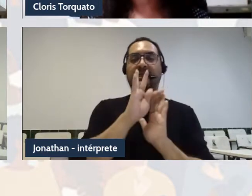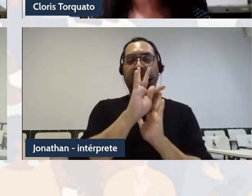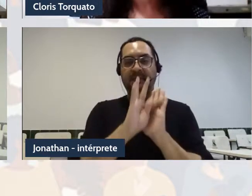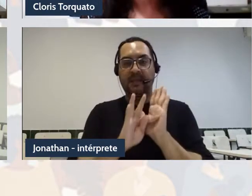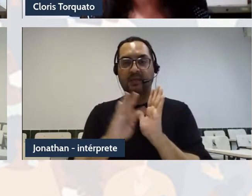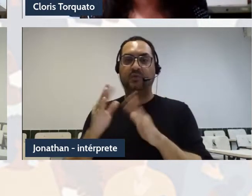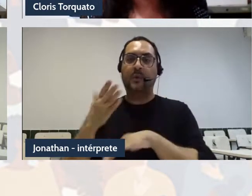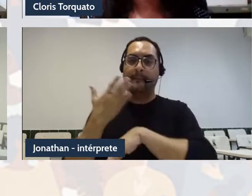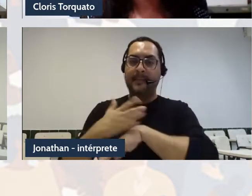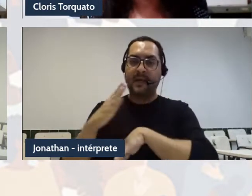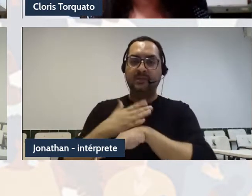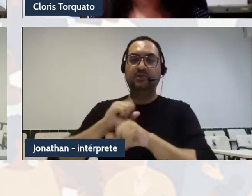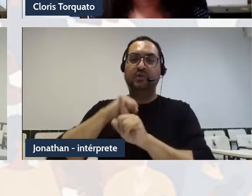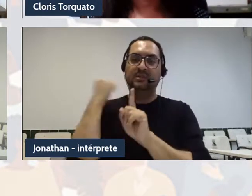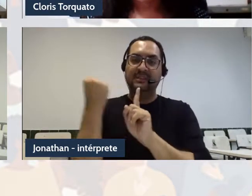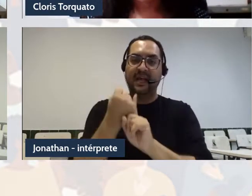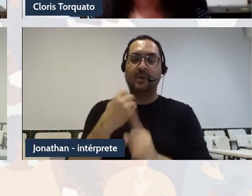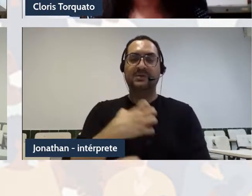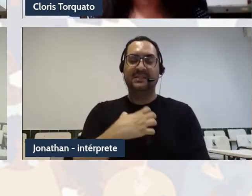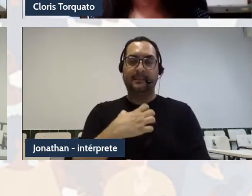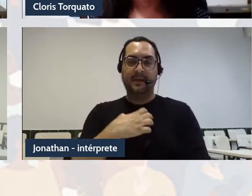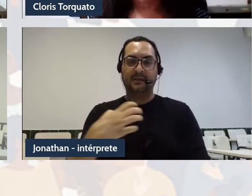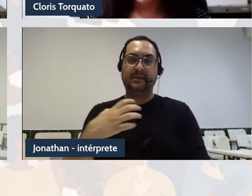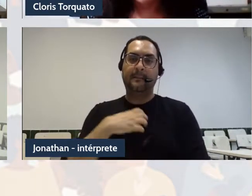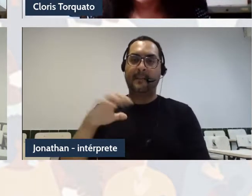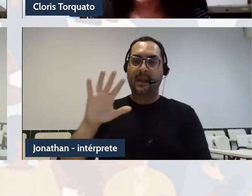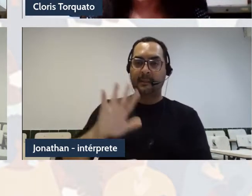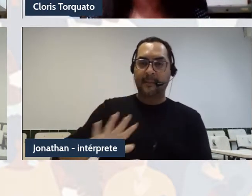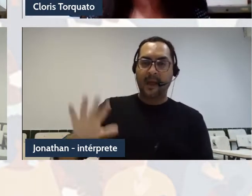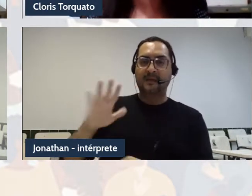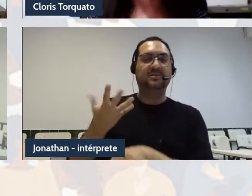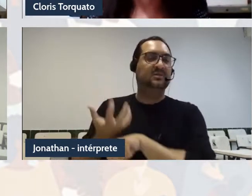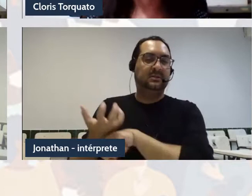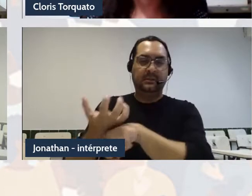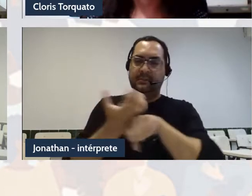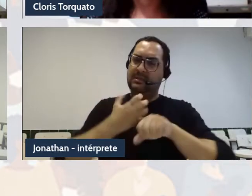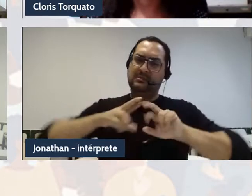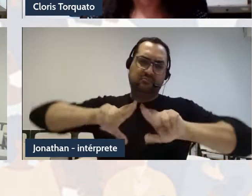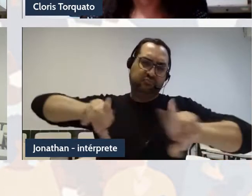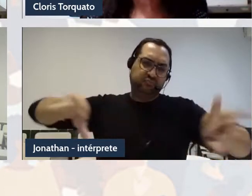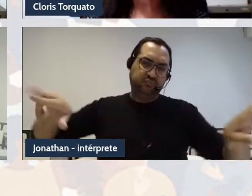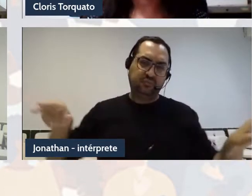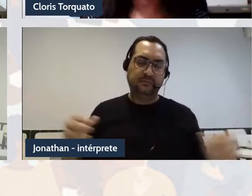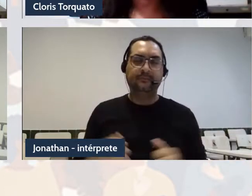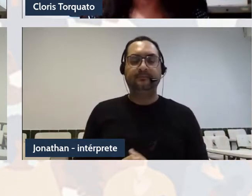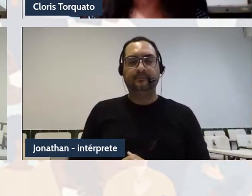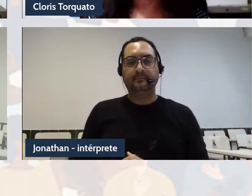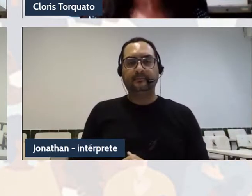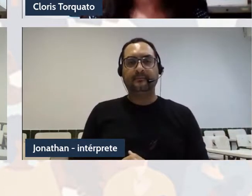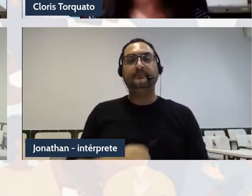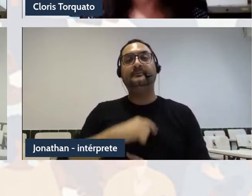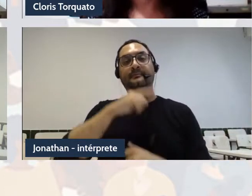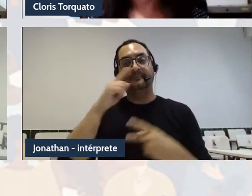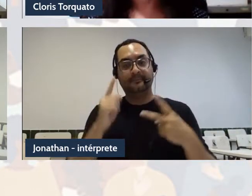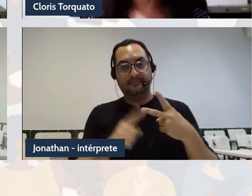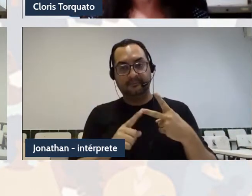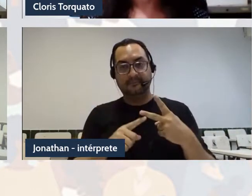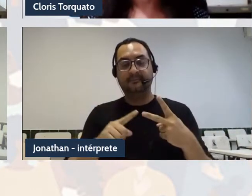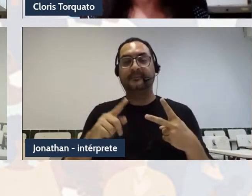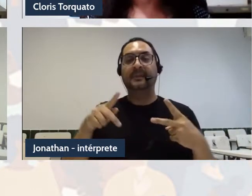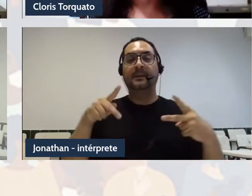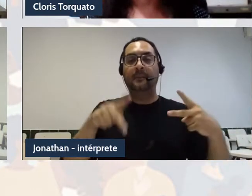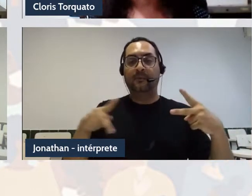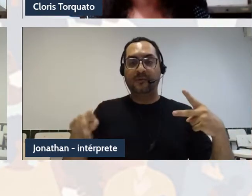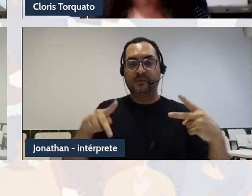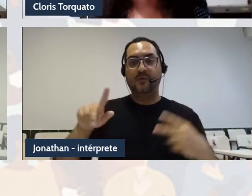leitura, semântica, pragmática, entre outras. A professora Lívia Batista